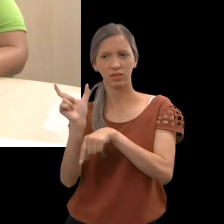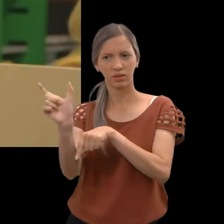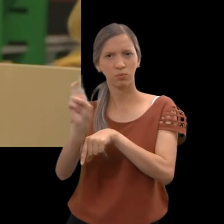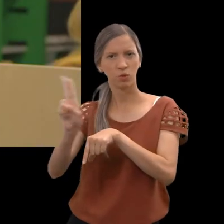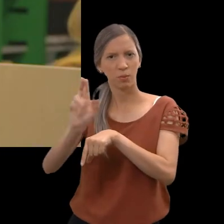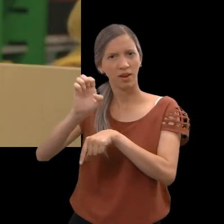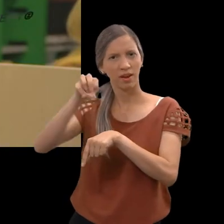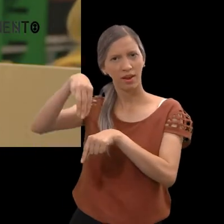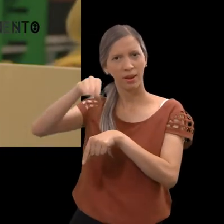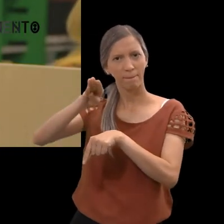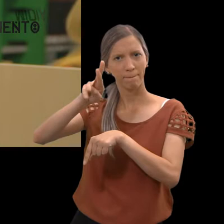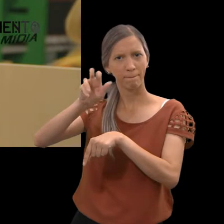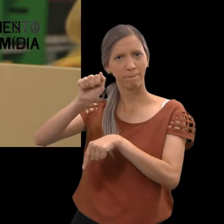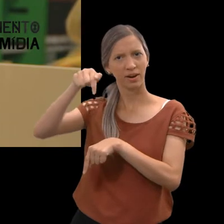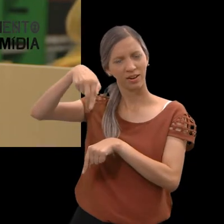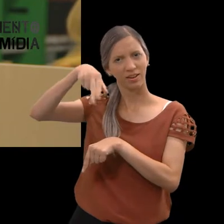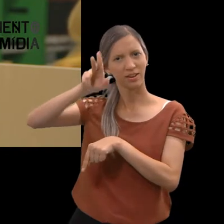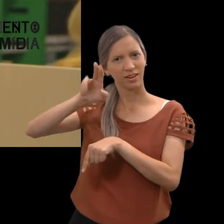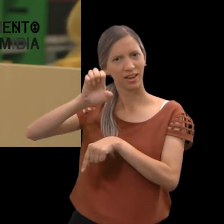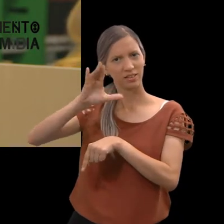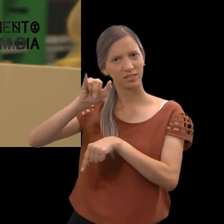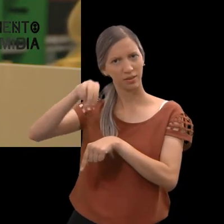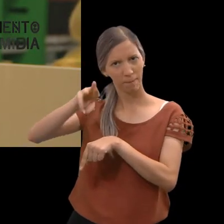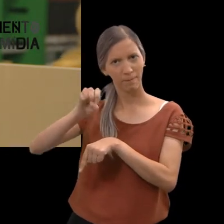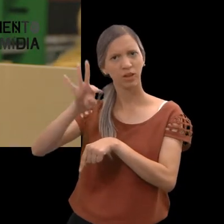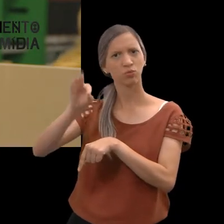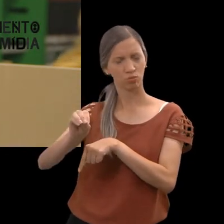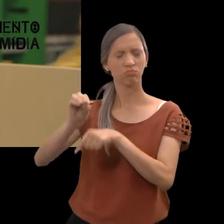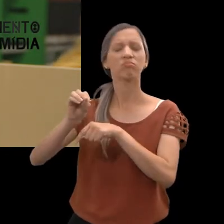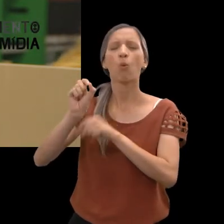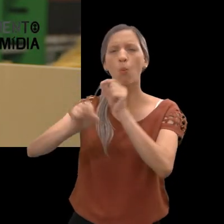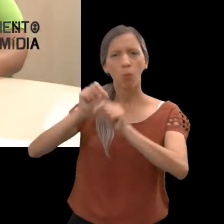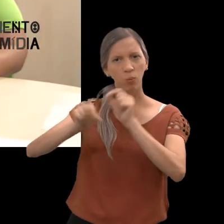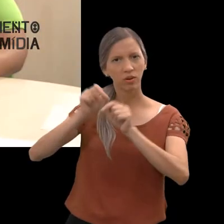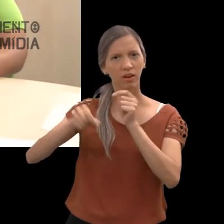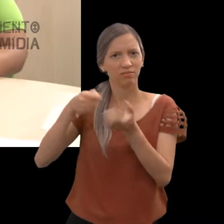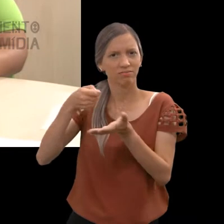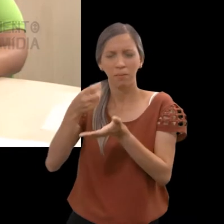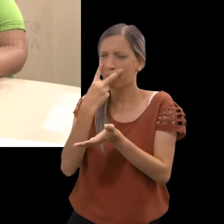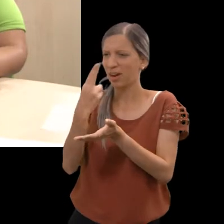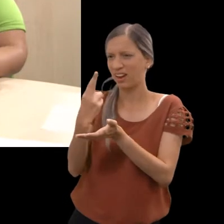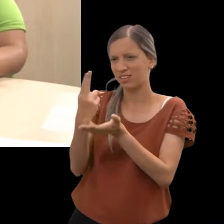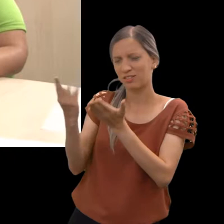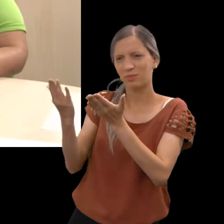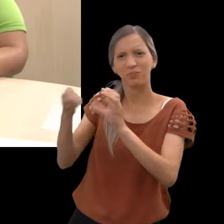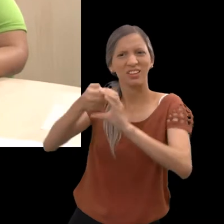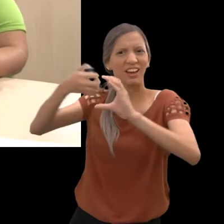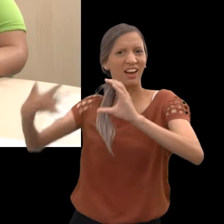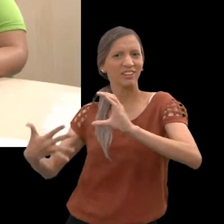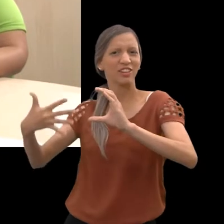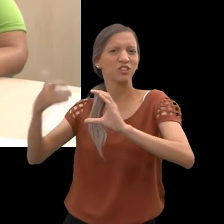termo que era o tal do embranquecimento da mídia, onde eles tentam colocar mulheres com